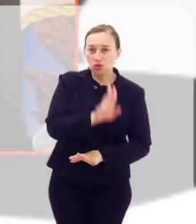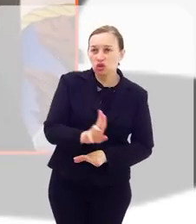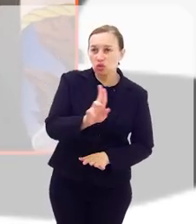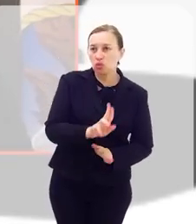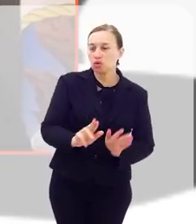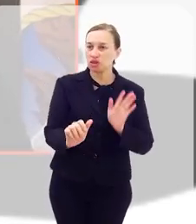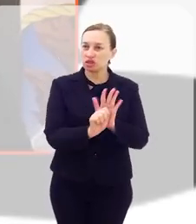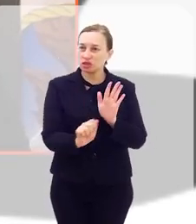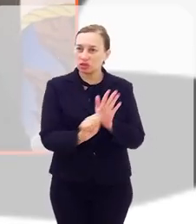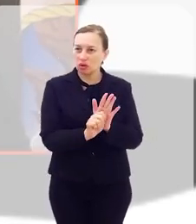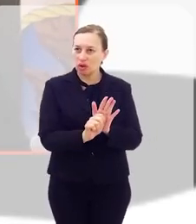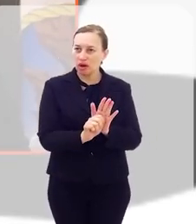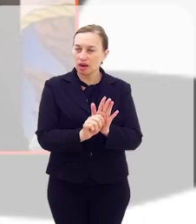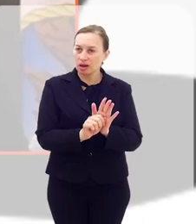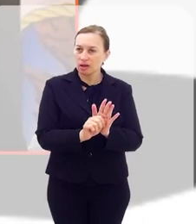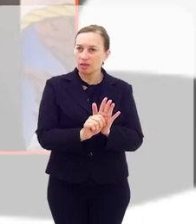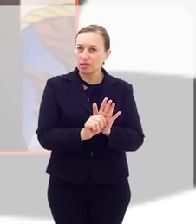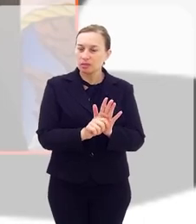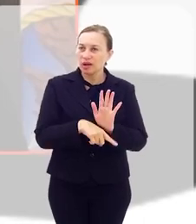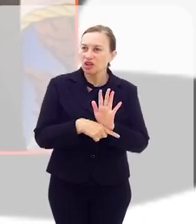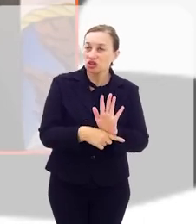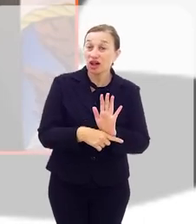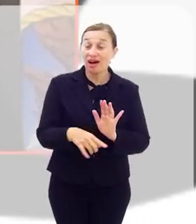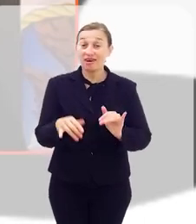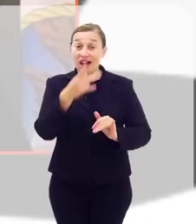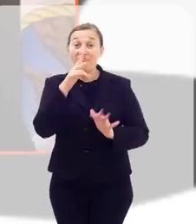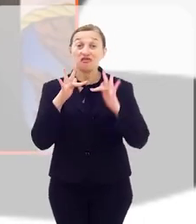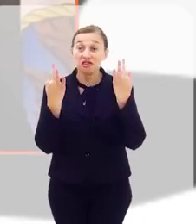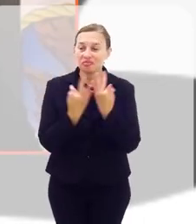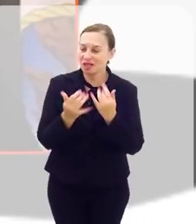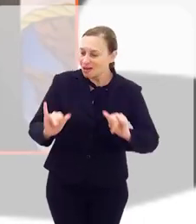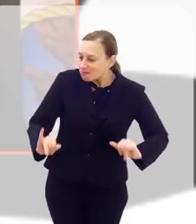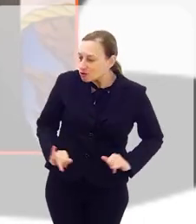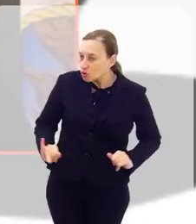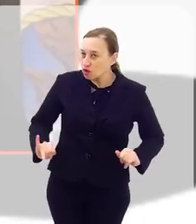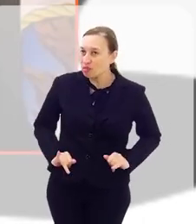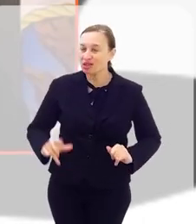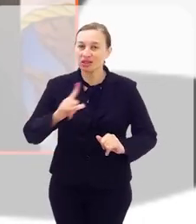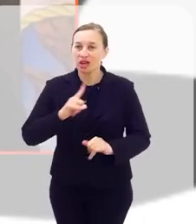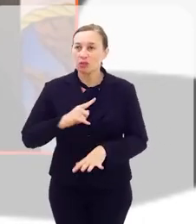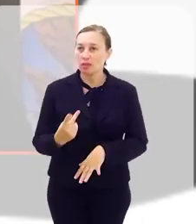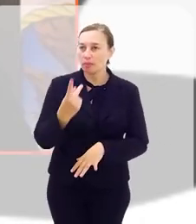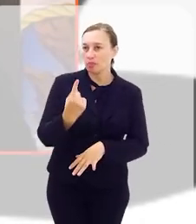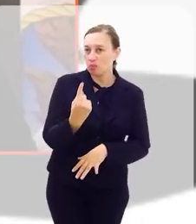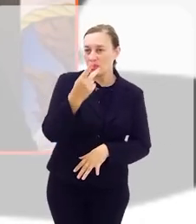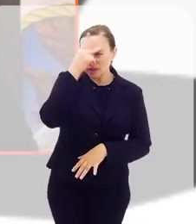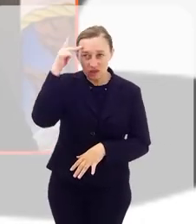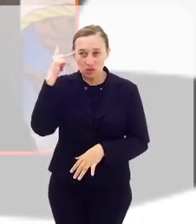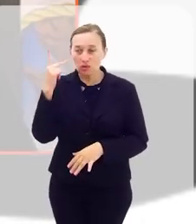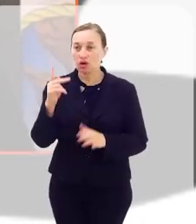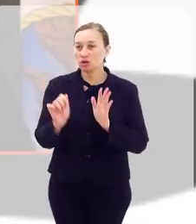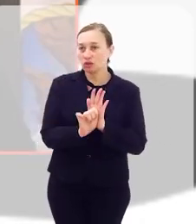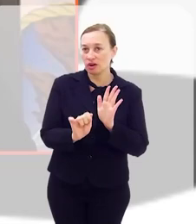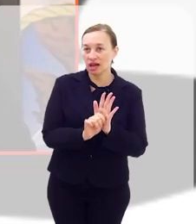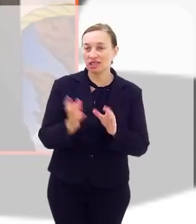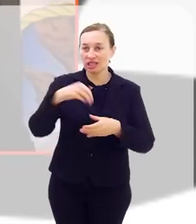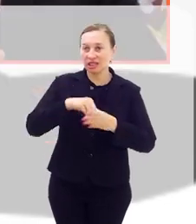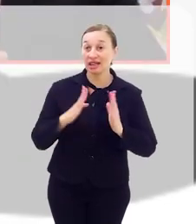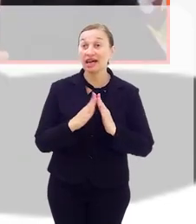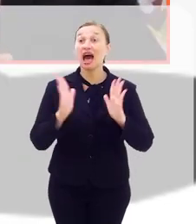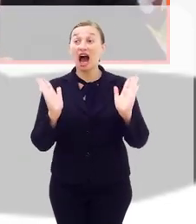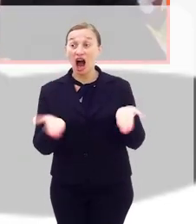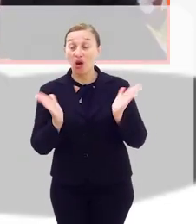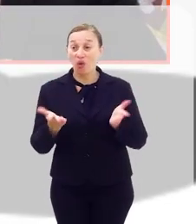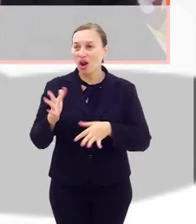dependência química e a família que passa a ter esse sofrimento quando possui um dependente dentro de casa. Agora, deputado,